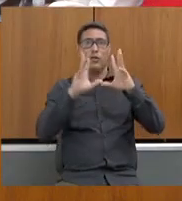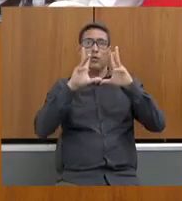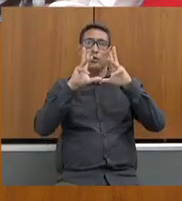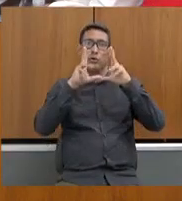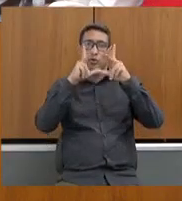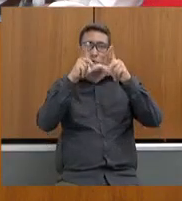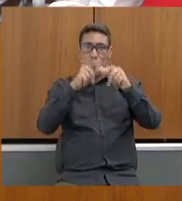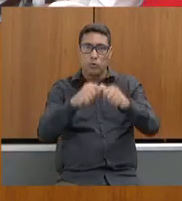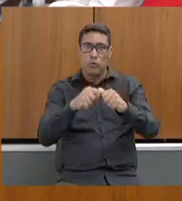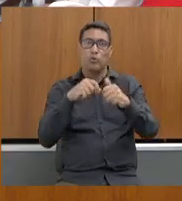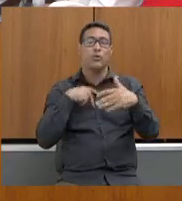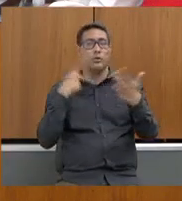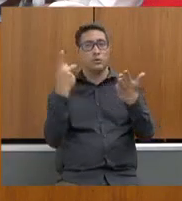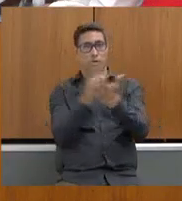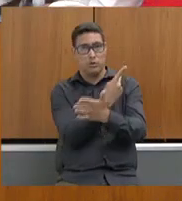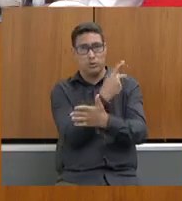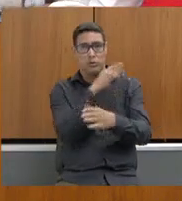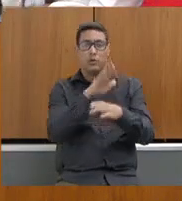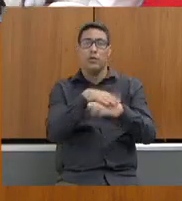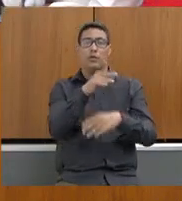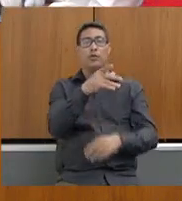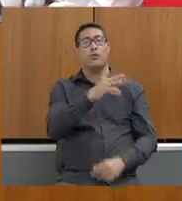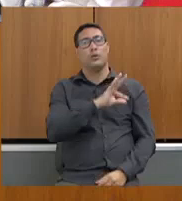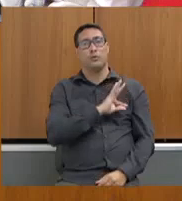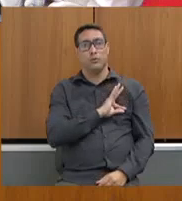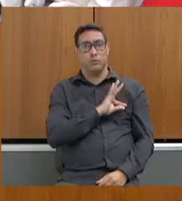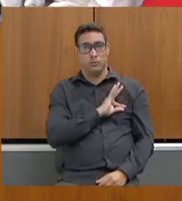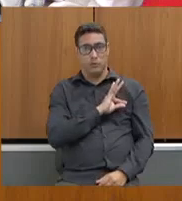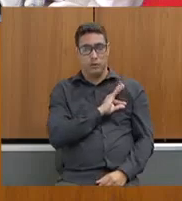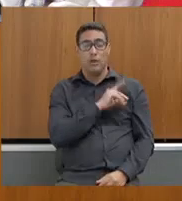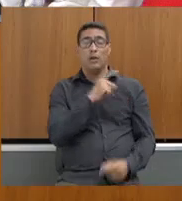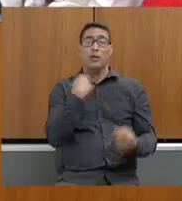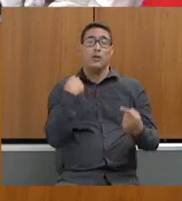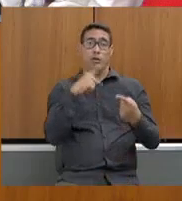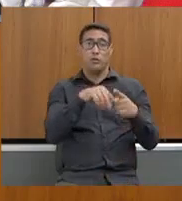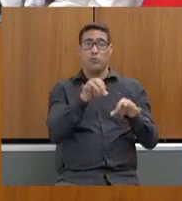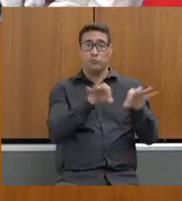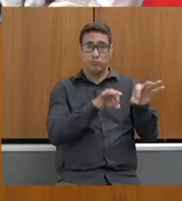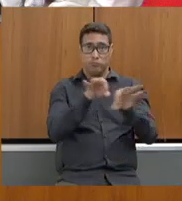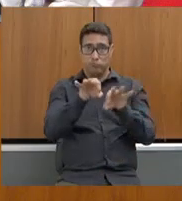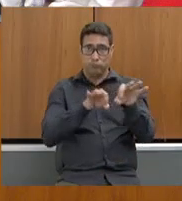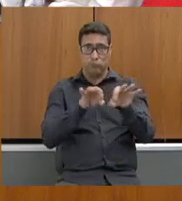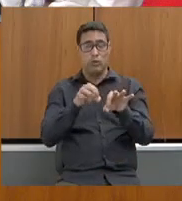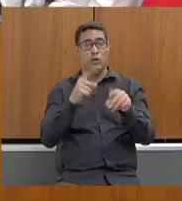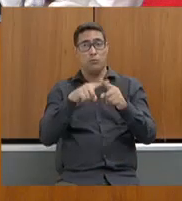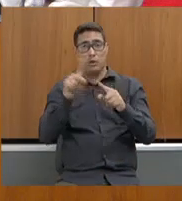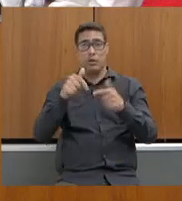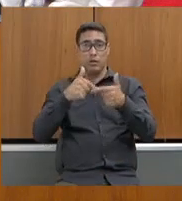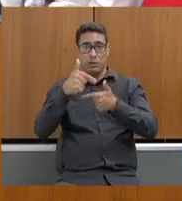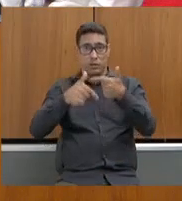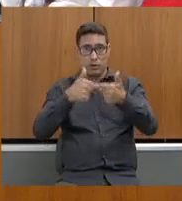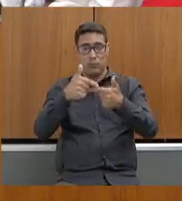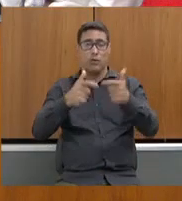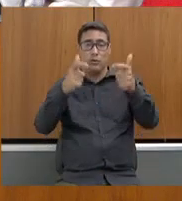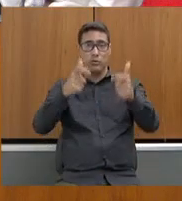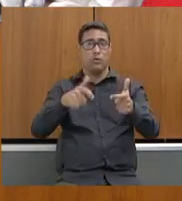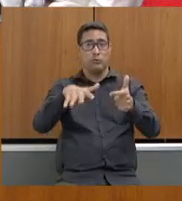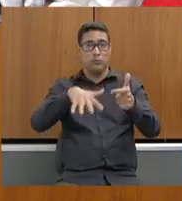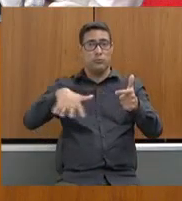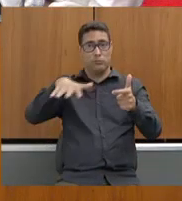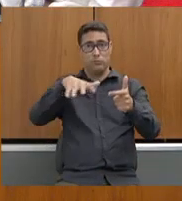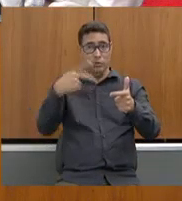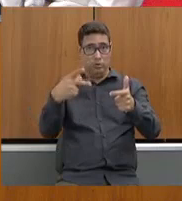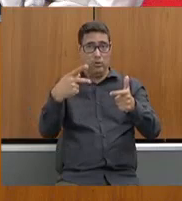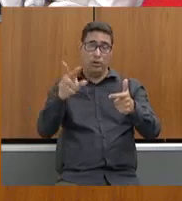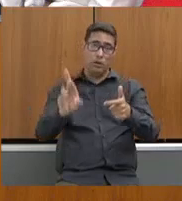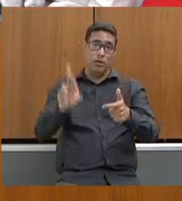aconteceu à Polícia Militar e os procedimentos administrativos, por ele ser servidor daquela casa, estão sendo